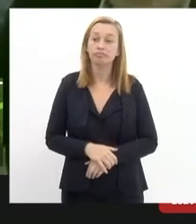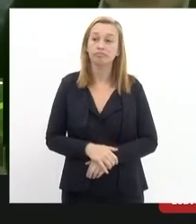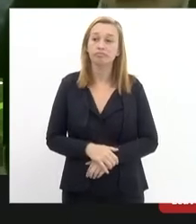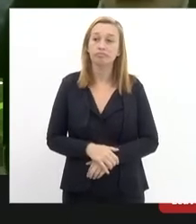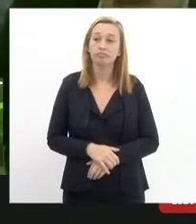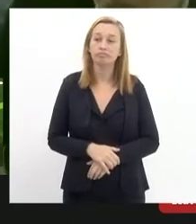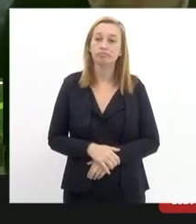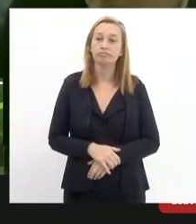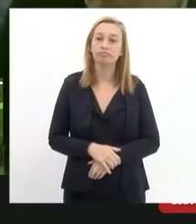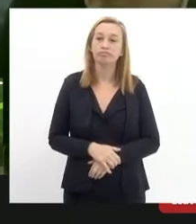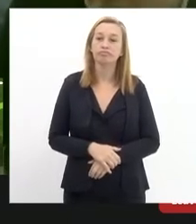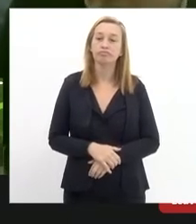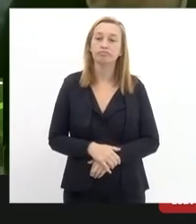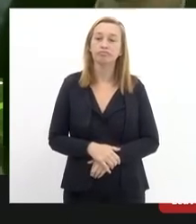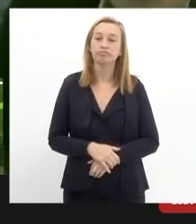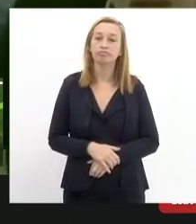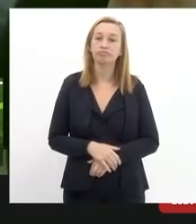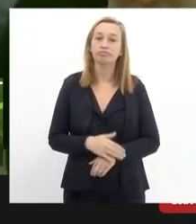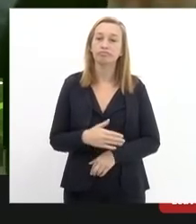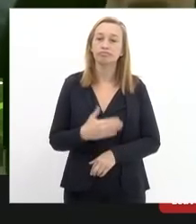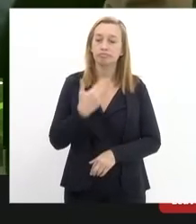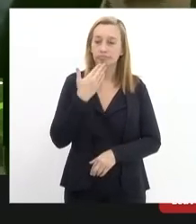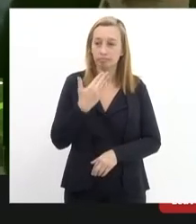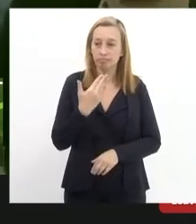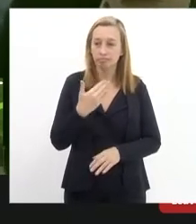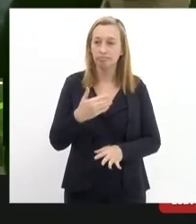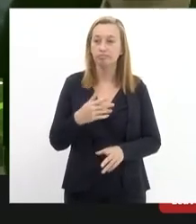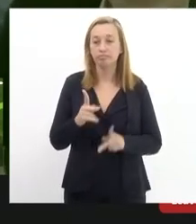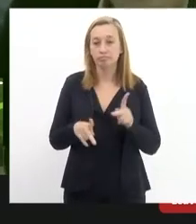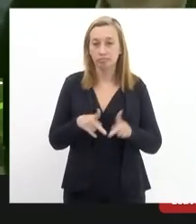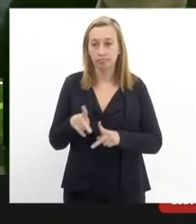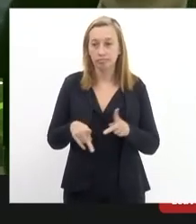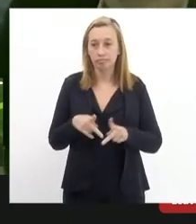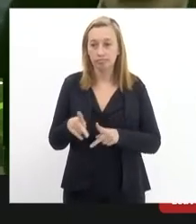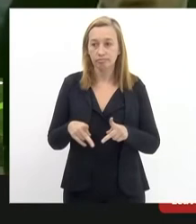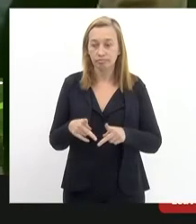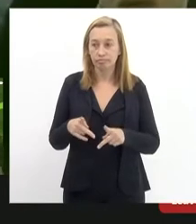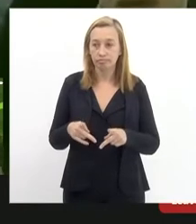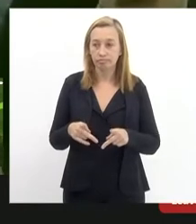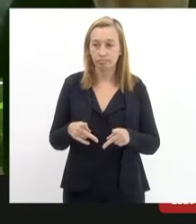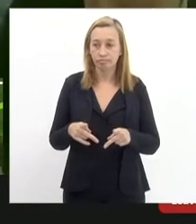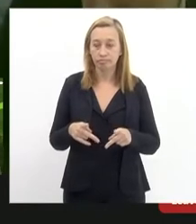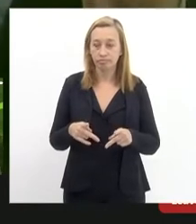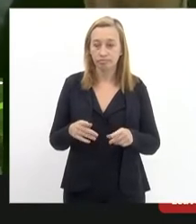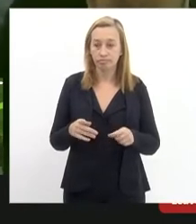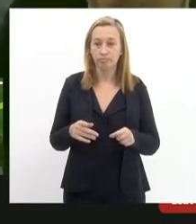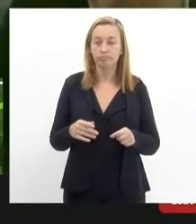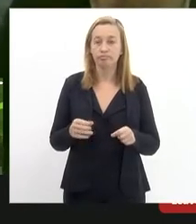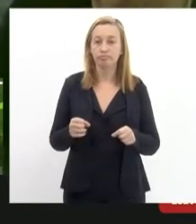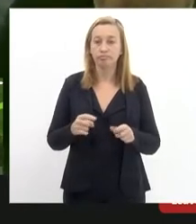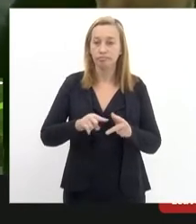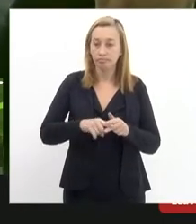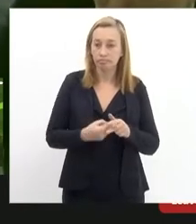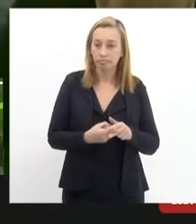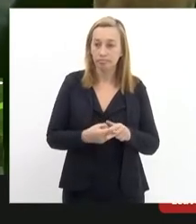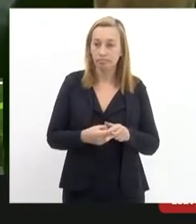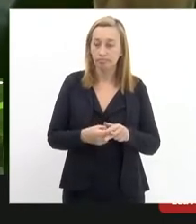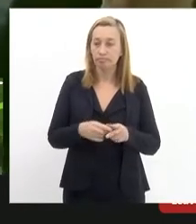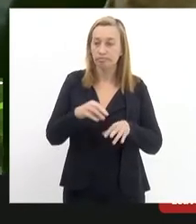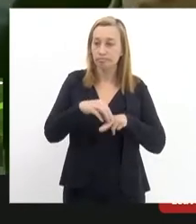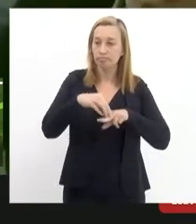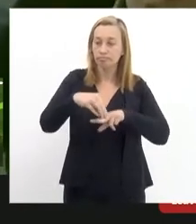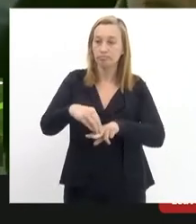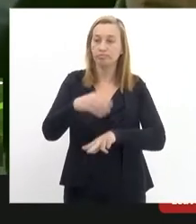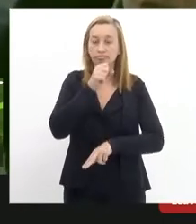reivindicação da comunidade que seria o reestabelecimento do ponte antigo o Paulo